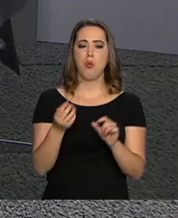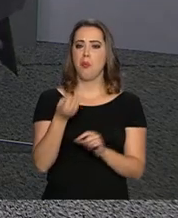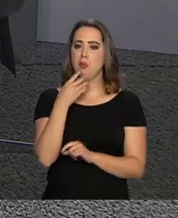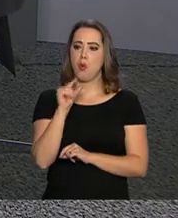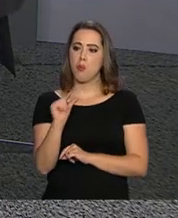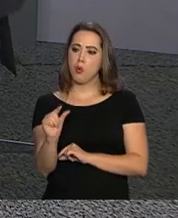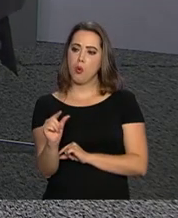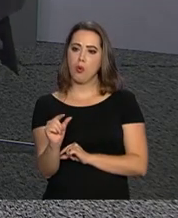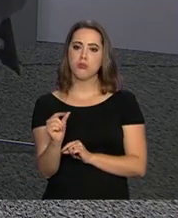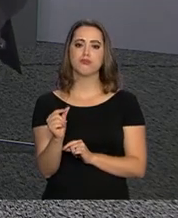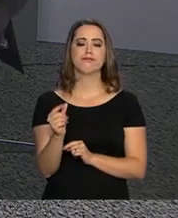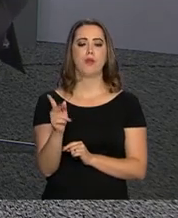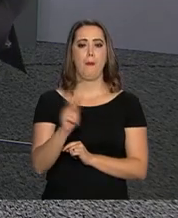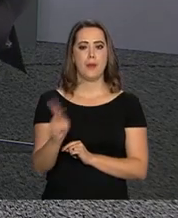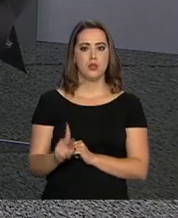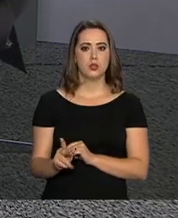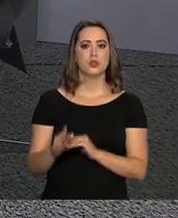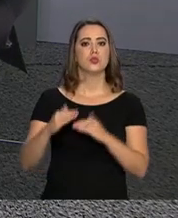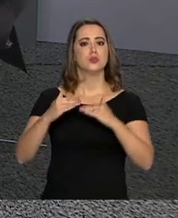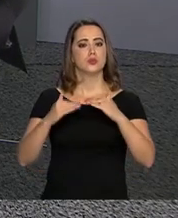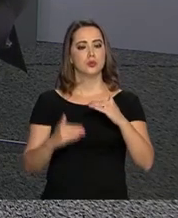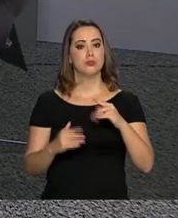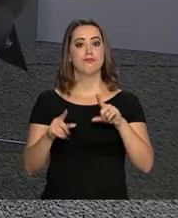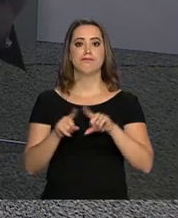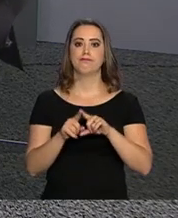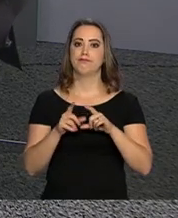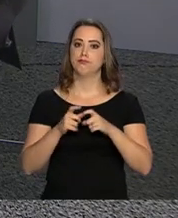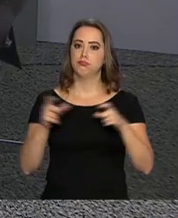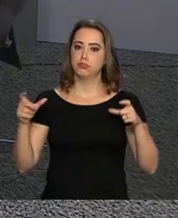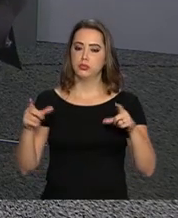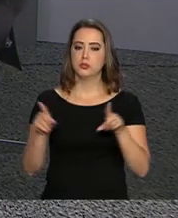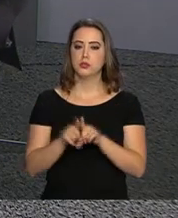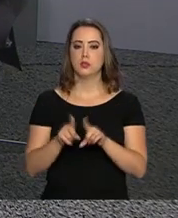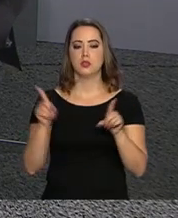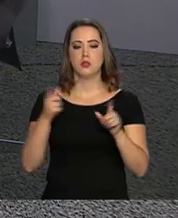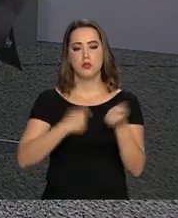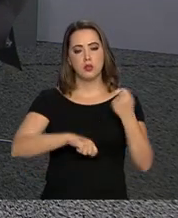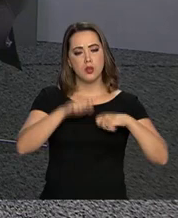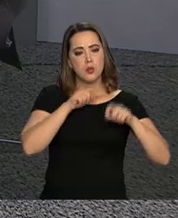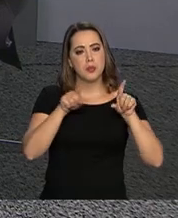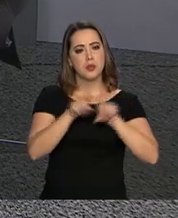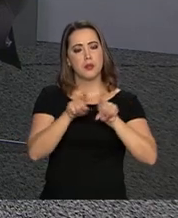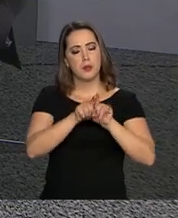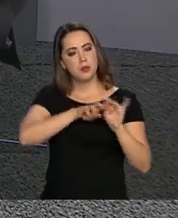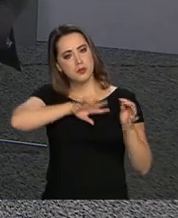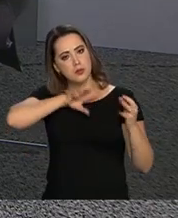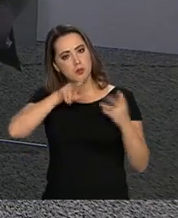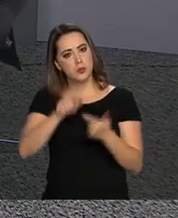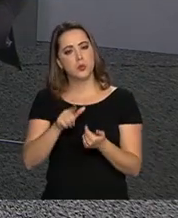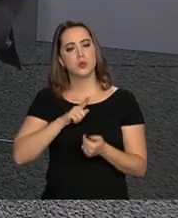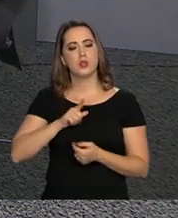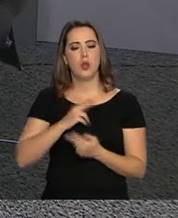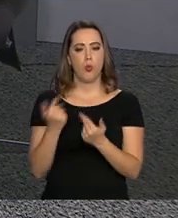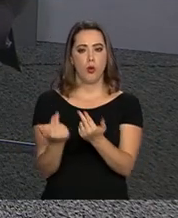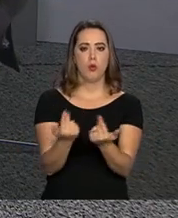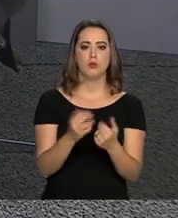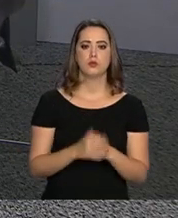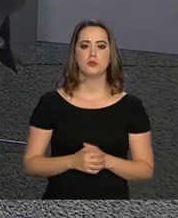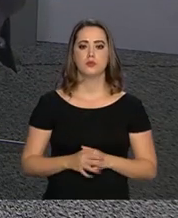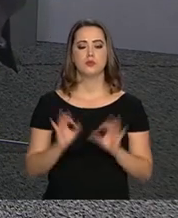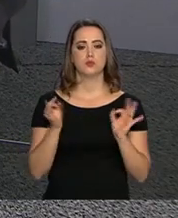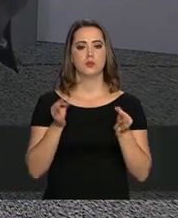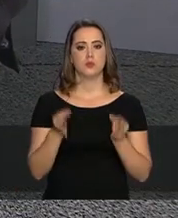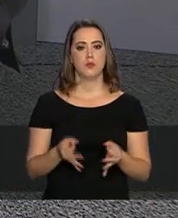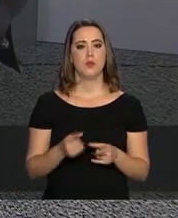capacidade de mobilização contrária é maior. Então, há uma economia também no planeta, existe isso. Perfeito.